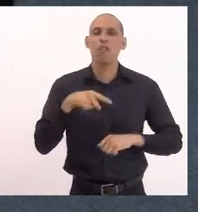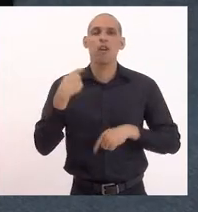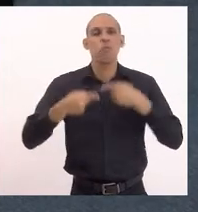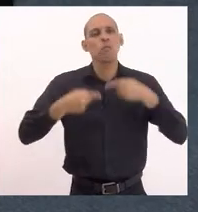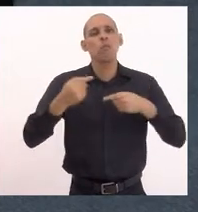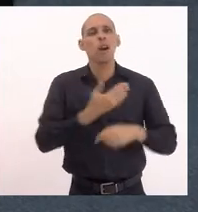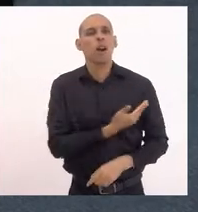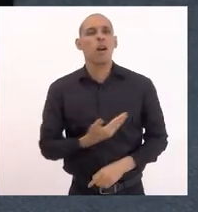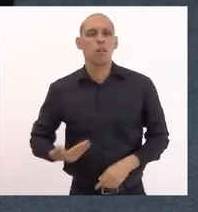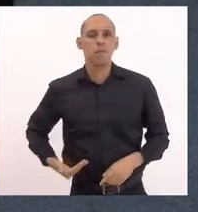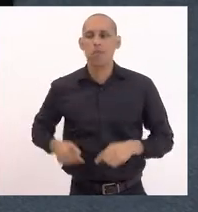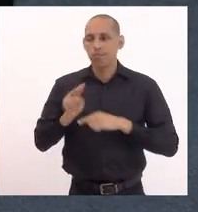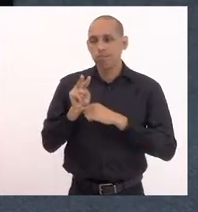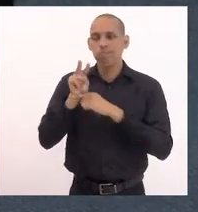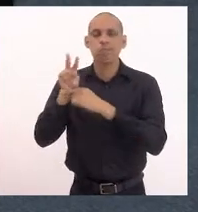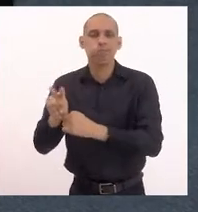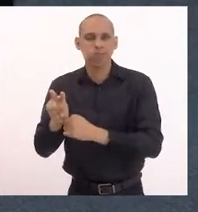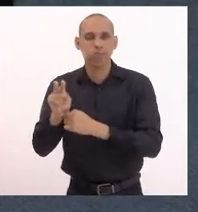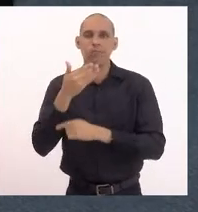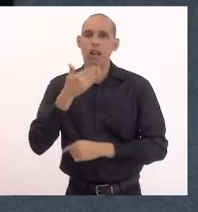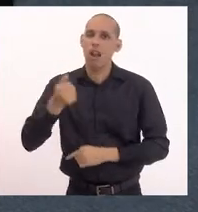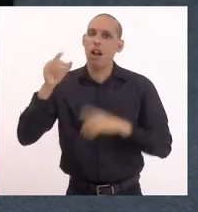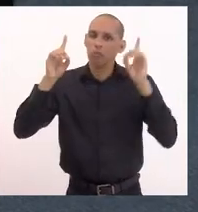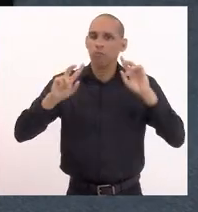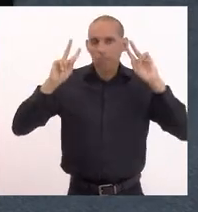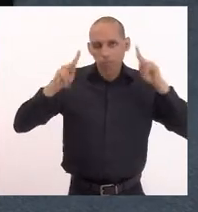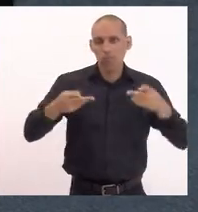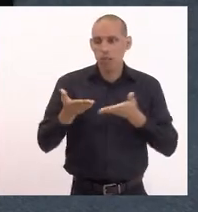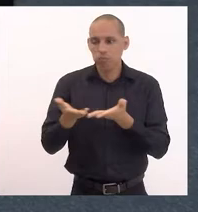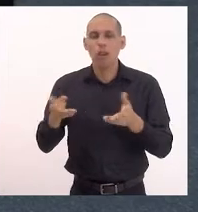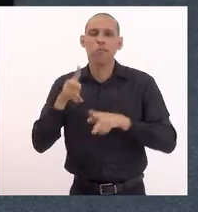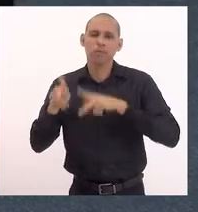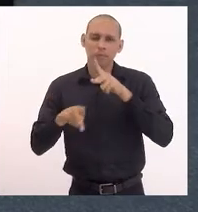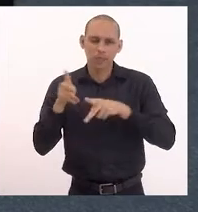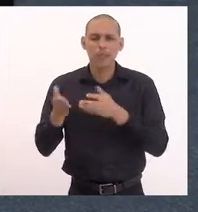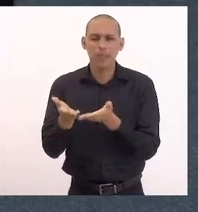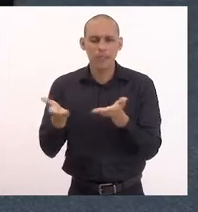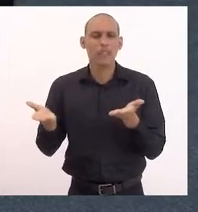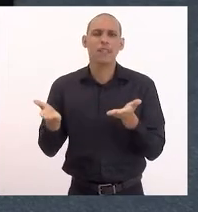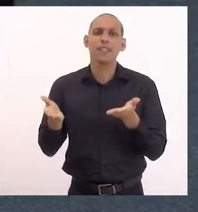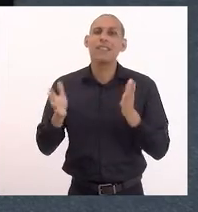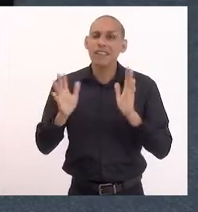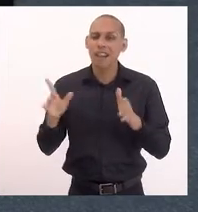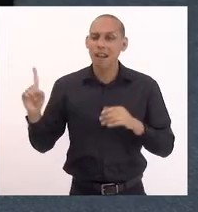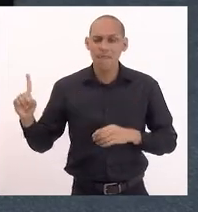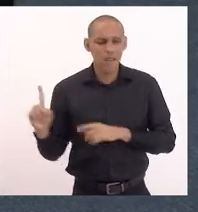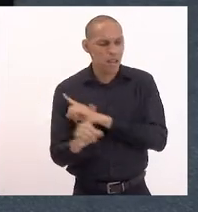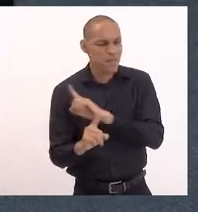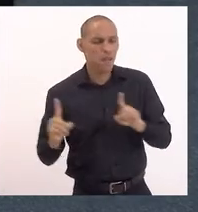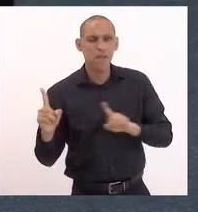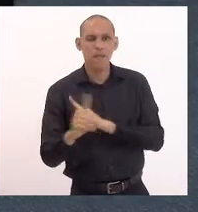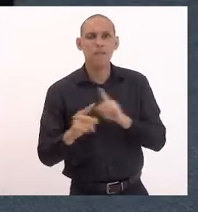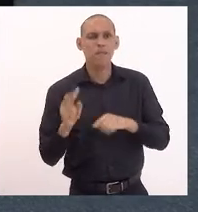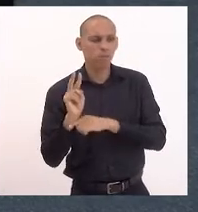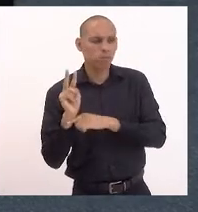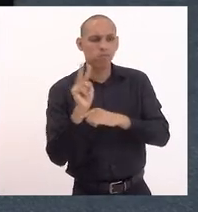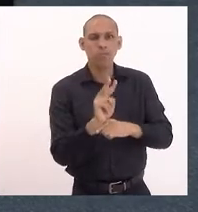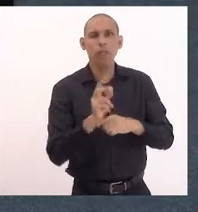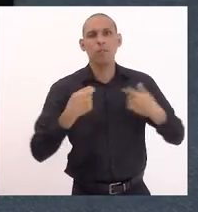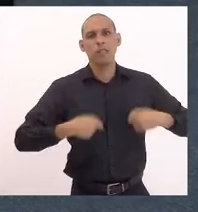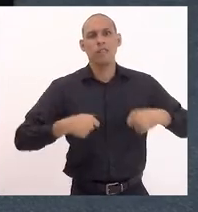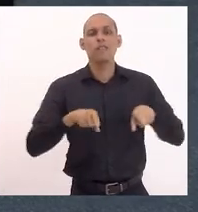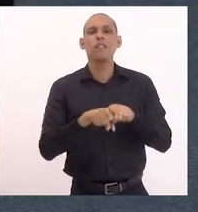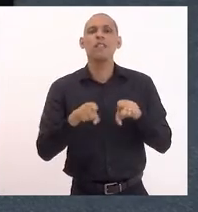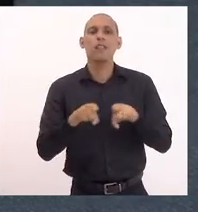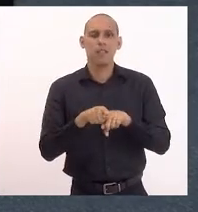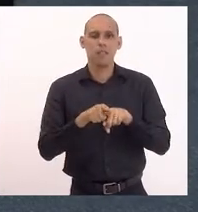públicas que resguardem os direitos humanos dessa população que já vem em caráter de asilo humanitário e também, acima de